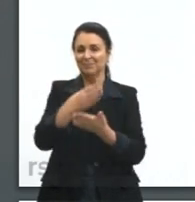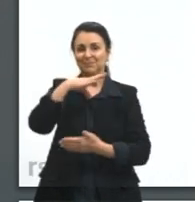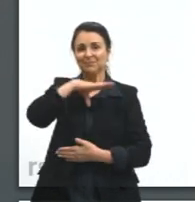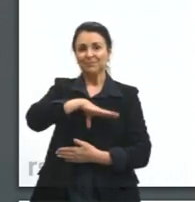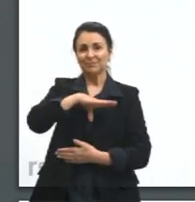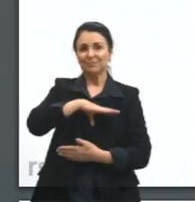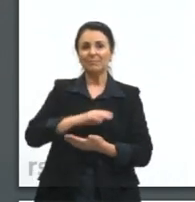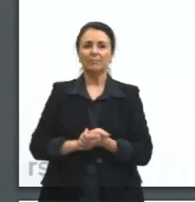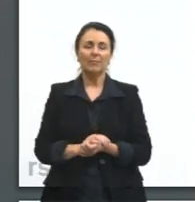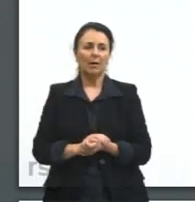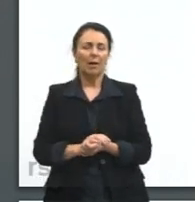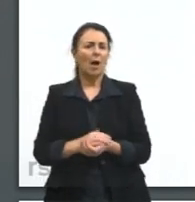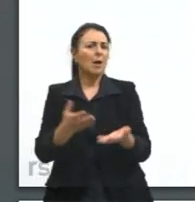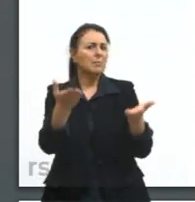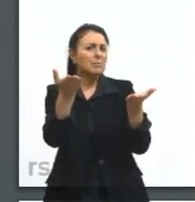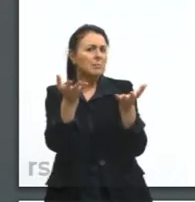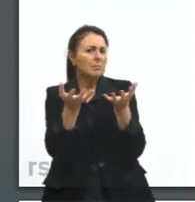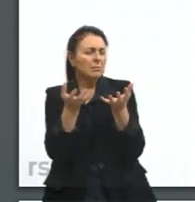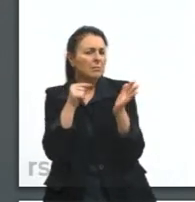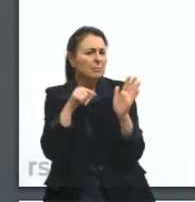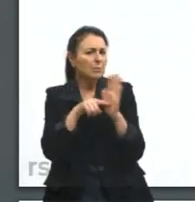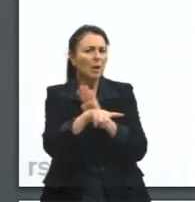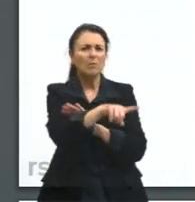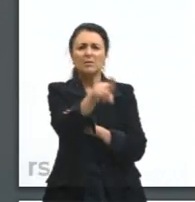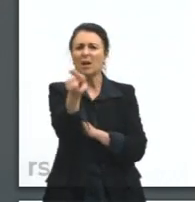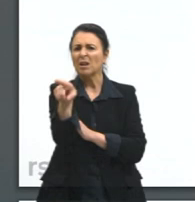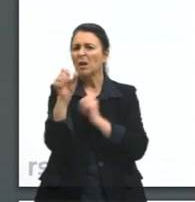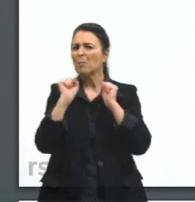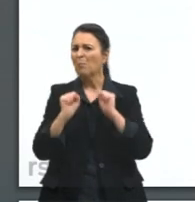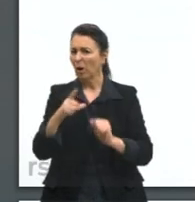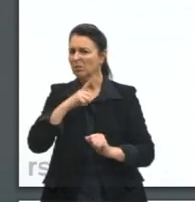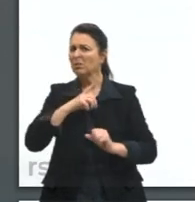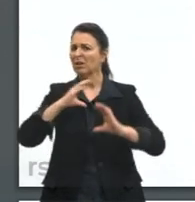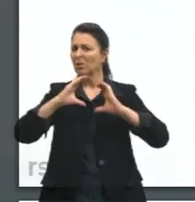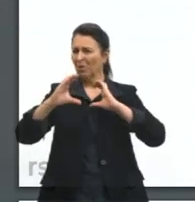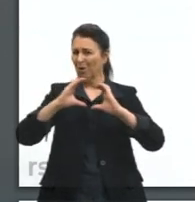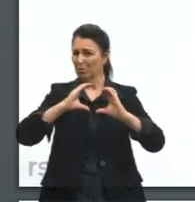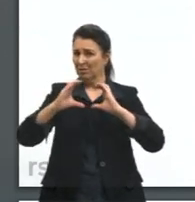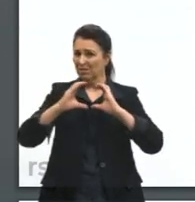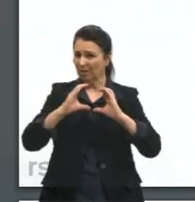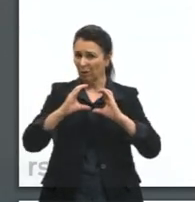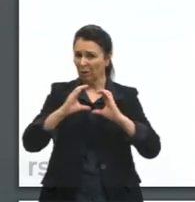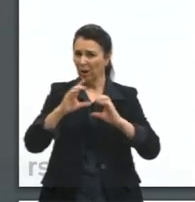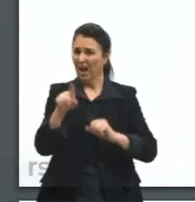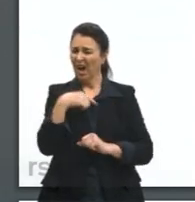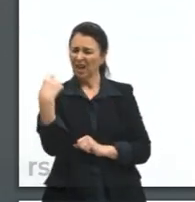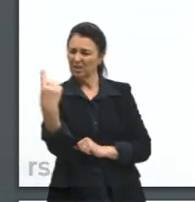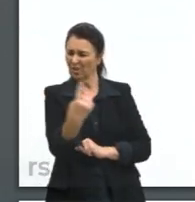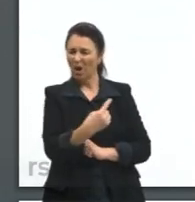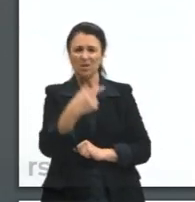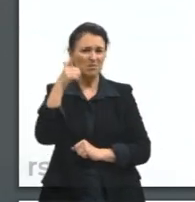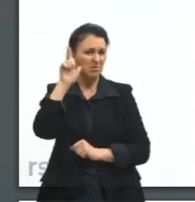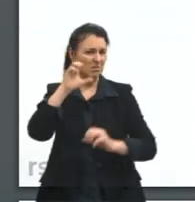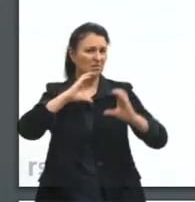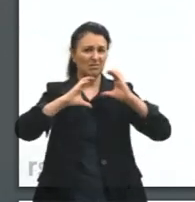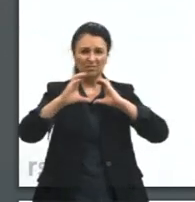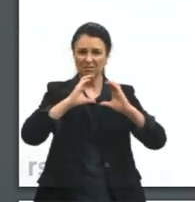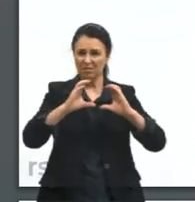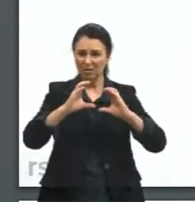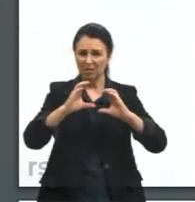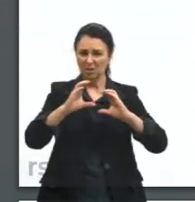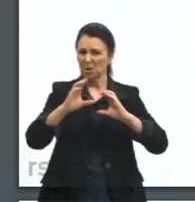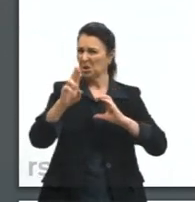Bom, se eu quero perguntar para vocês se é possível a gente se comunicar, se a gente consegue se comunicar sem